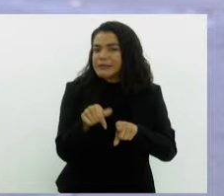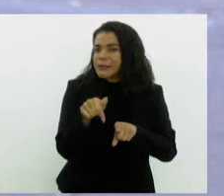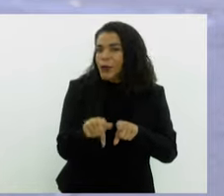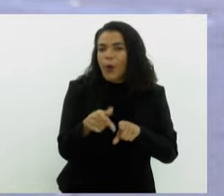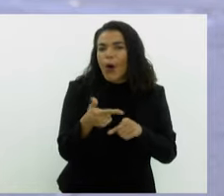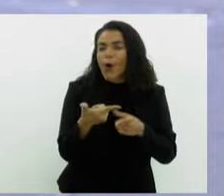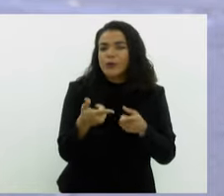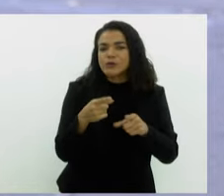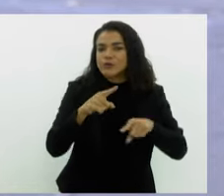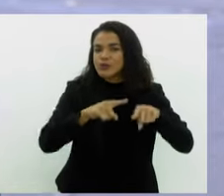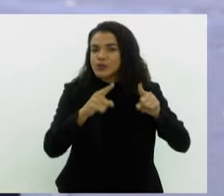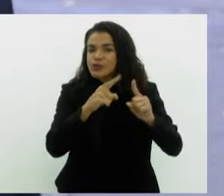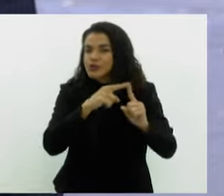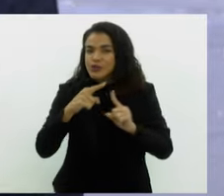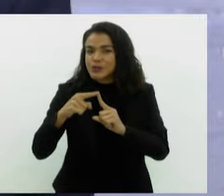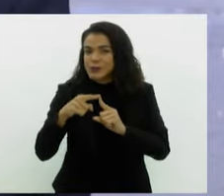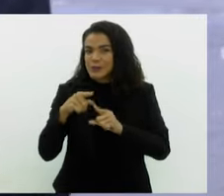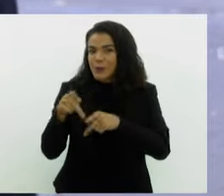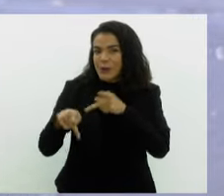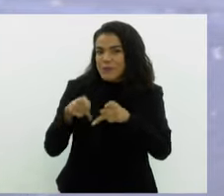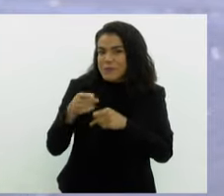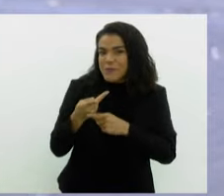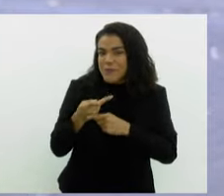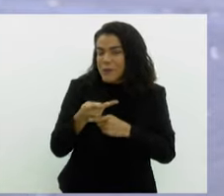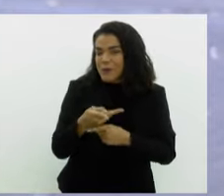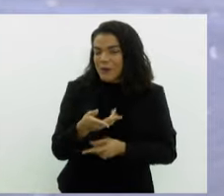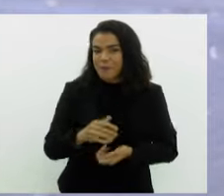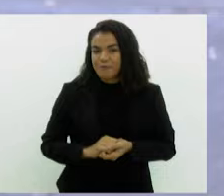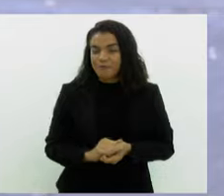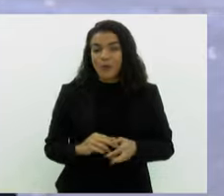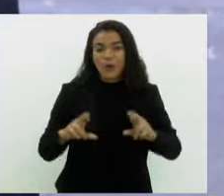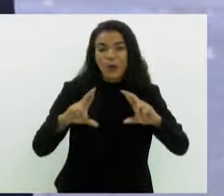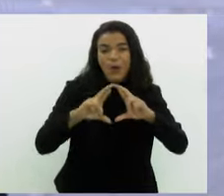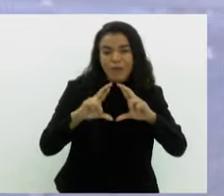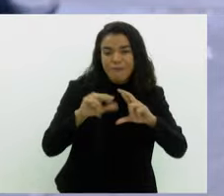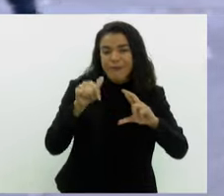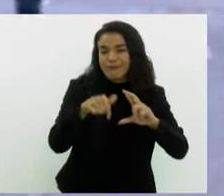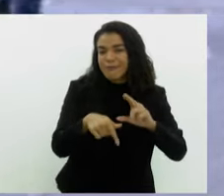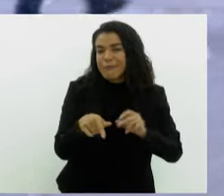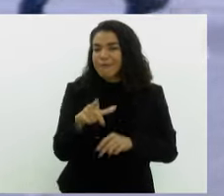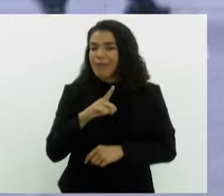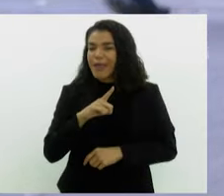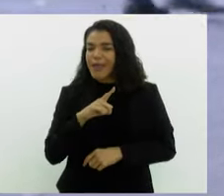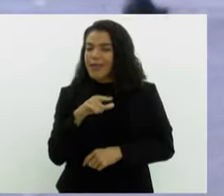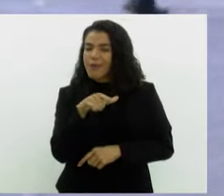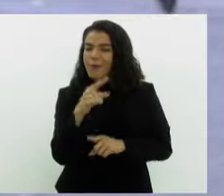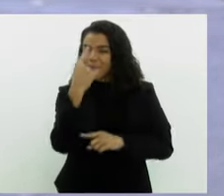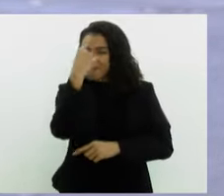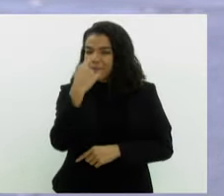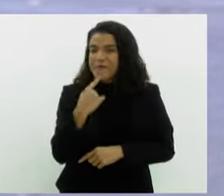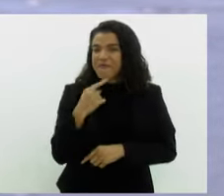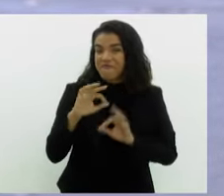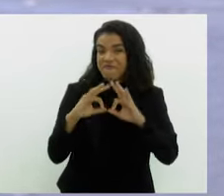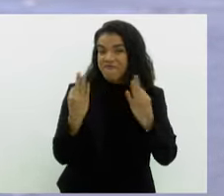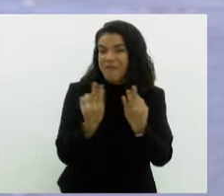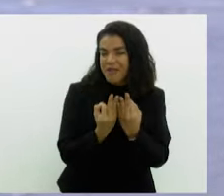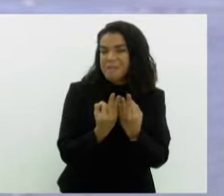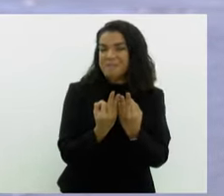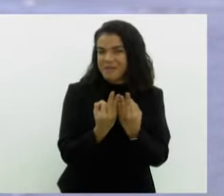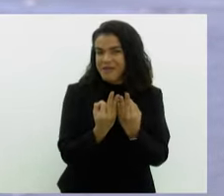procura por esse tipo de hospedagem? O Airbnb tem um perfil muito de famílias,